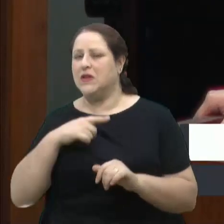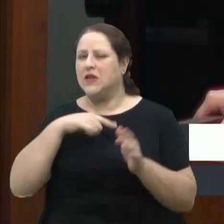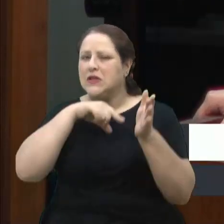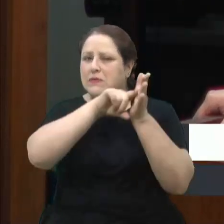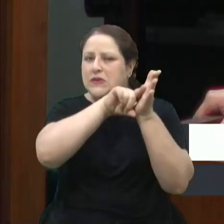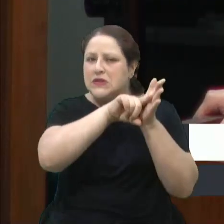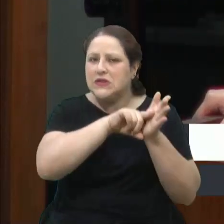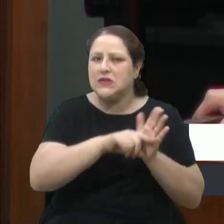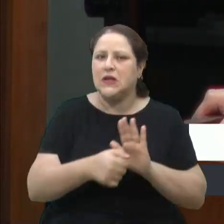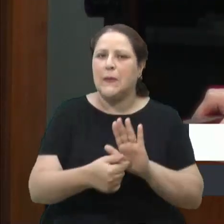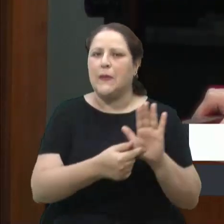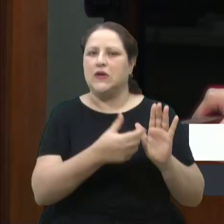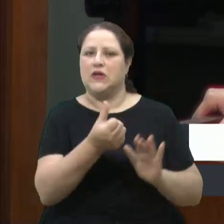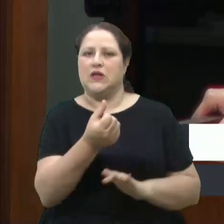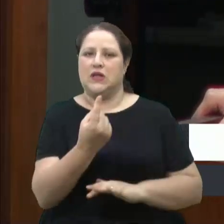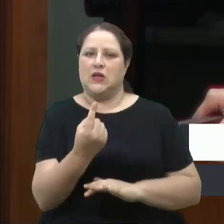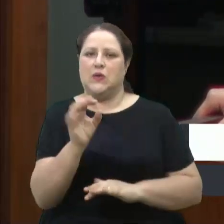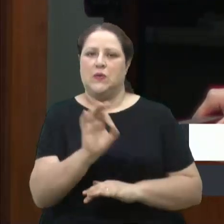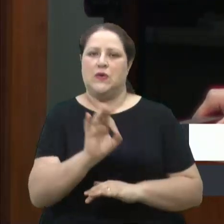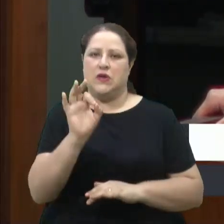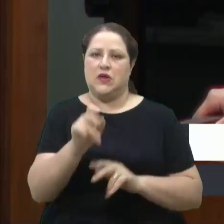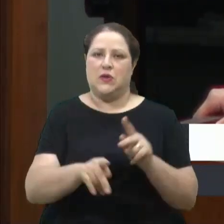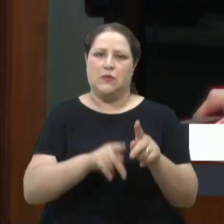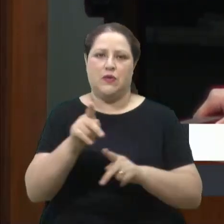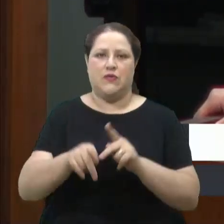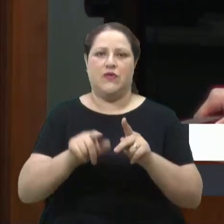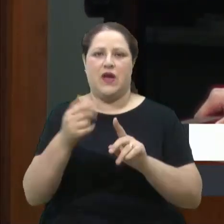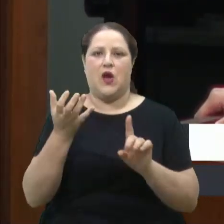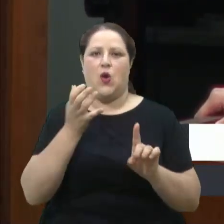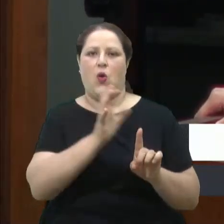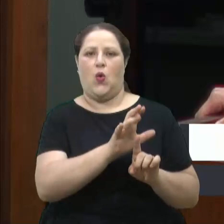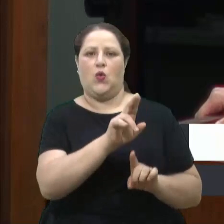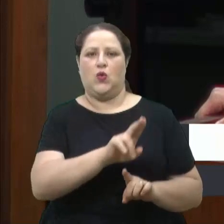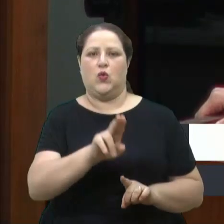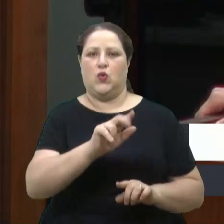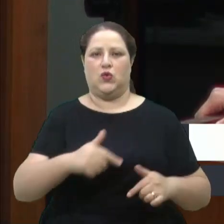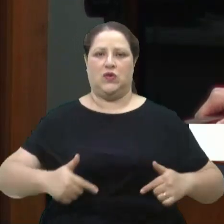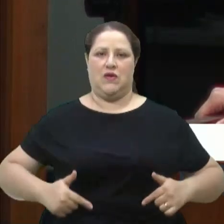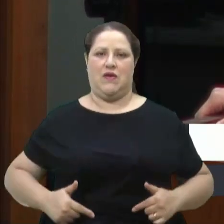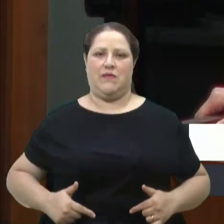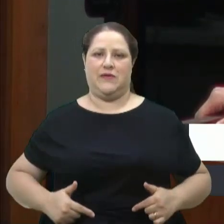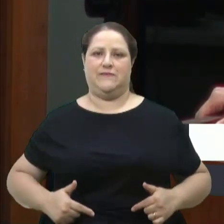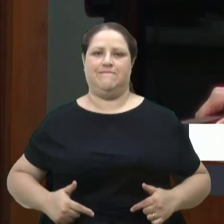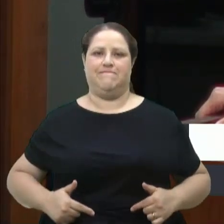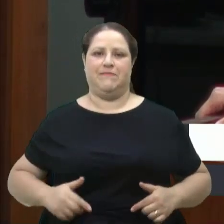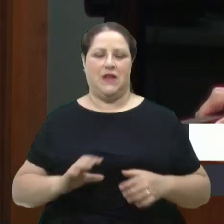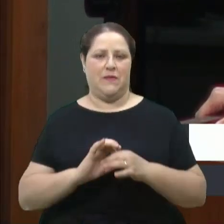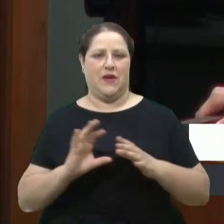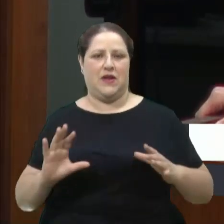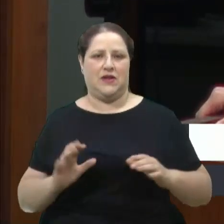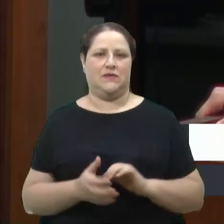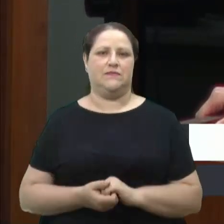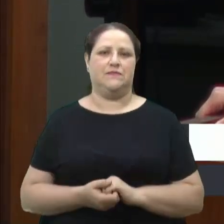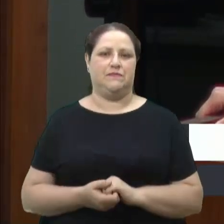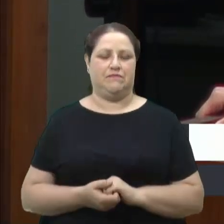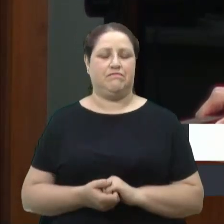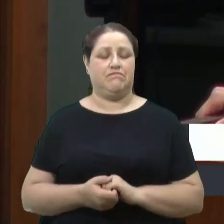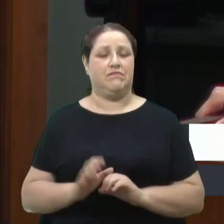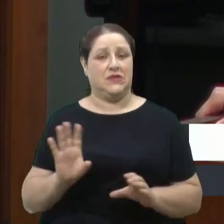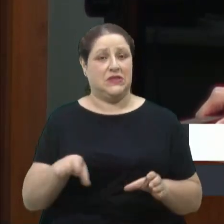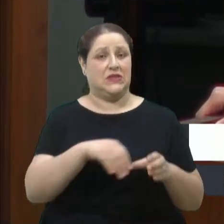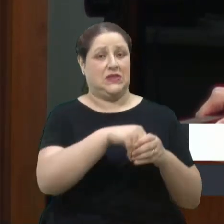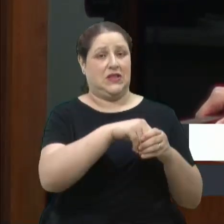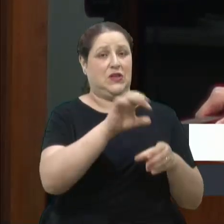apontam que 61% da população é contra o armamento. E dentro dessa parcela da